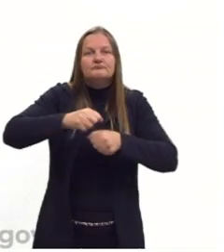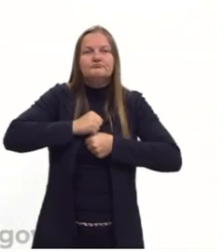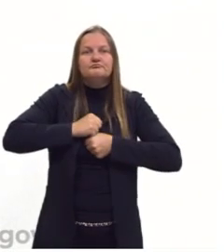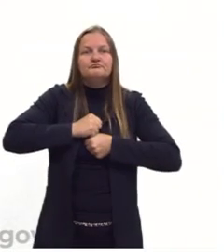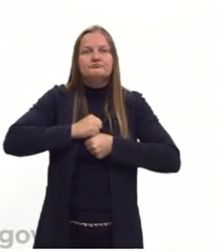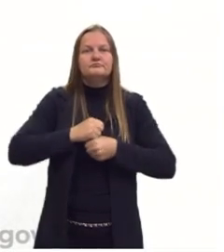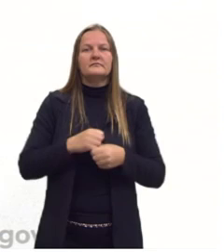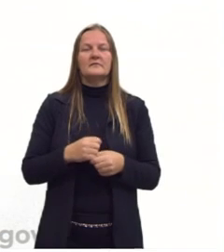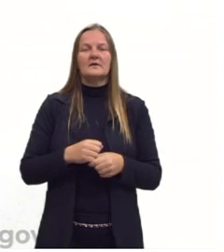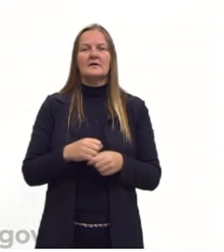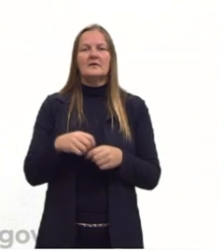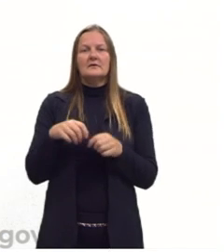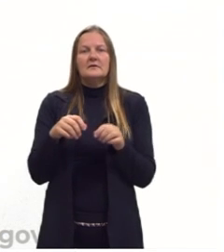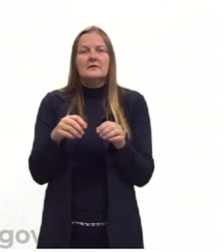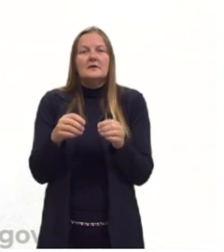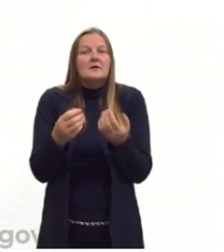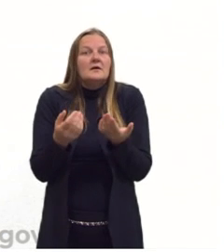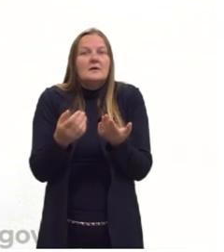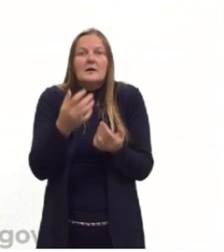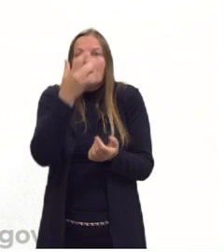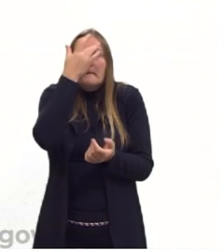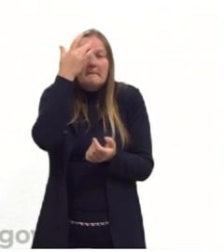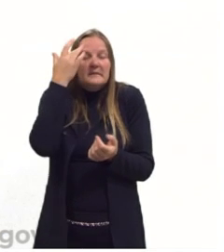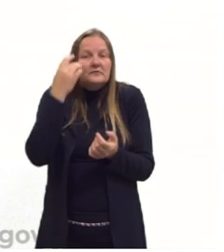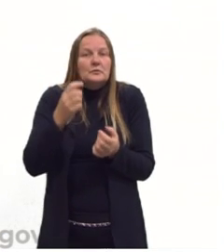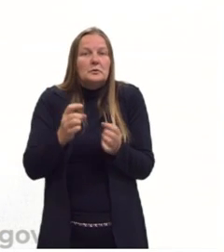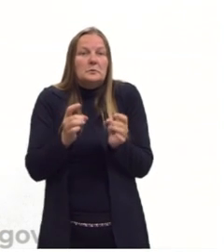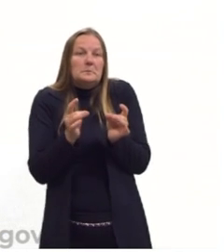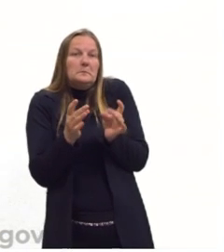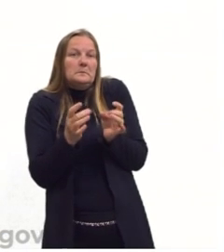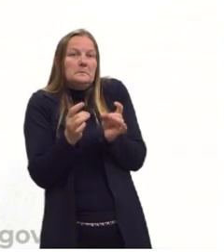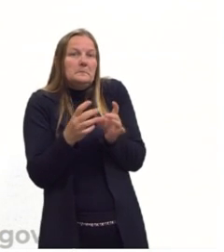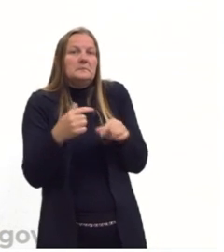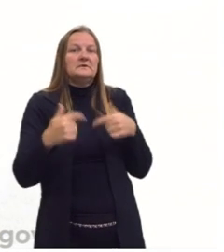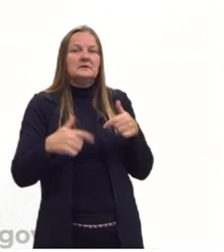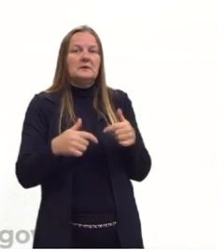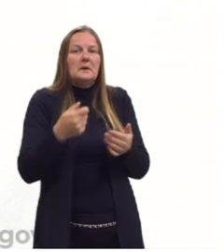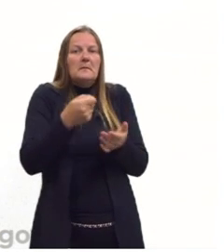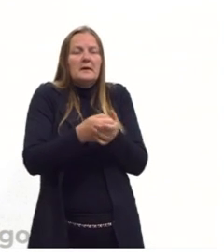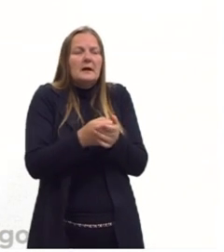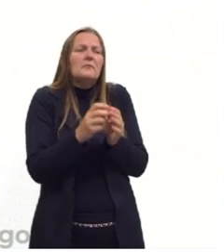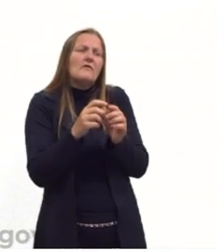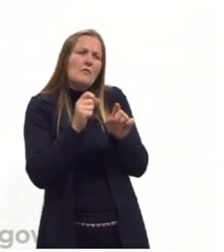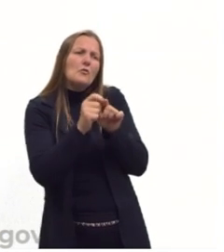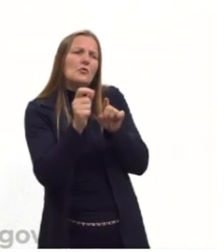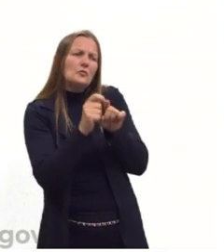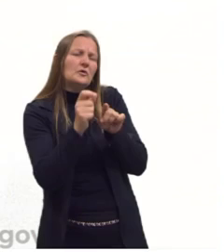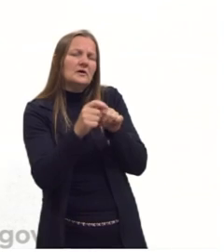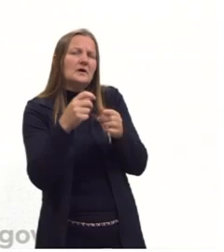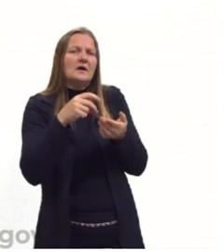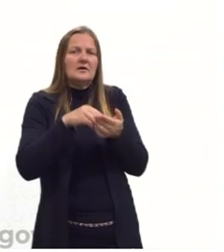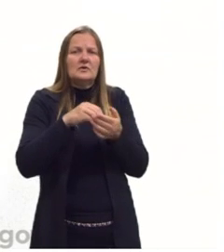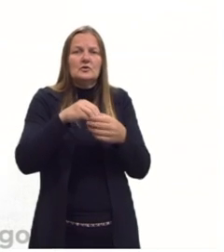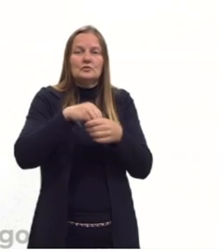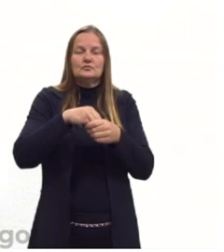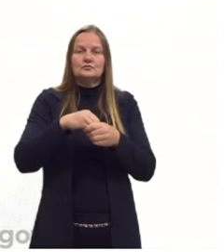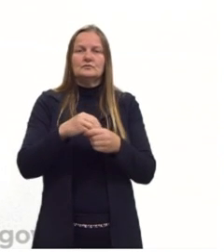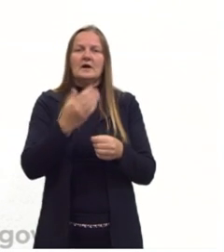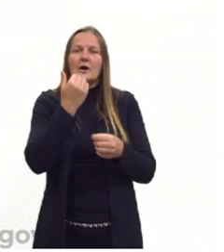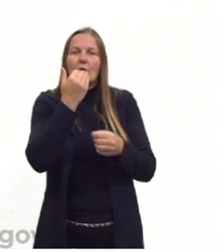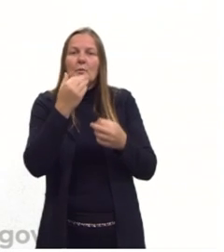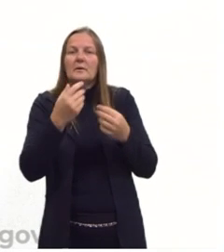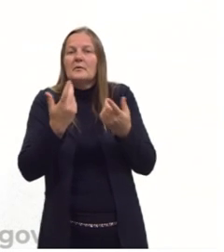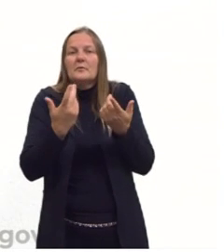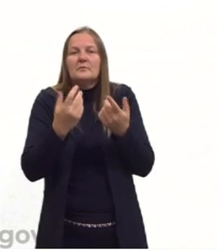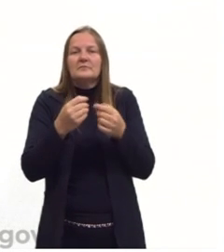terras, e os camponeses têm que vender o seu trabalho, pagar para arrendar o campo, vender o que eles escolhem para tentar pagar o